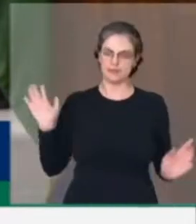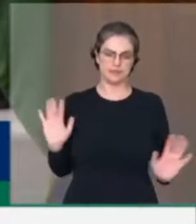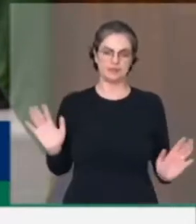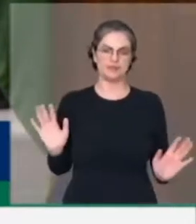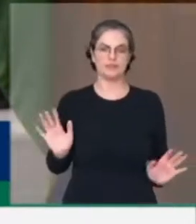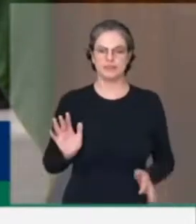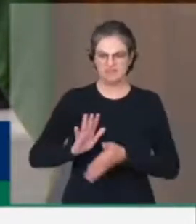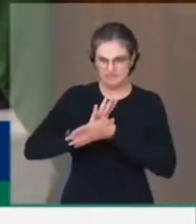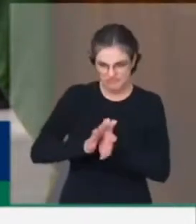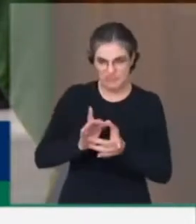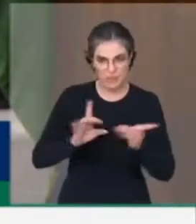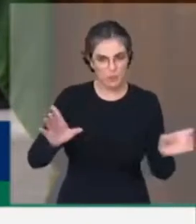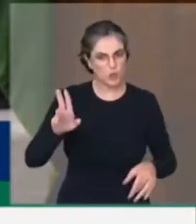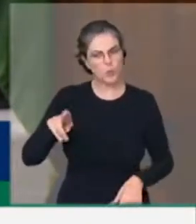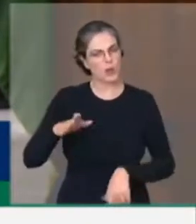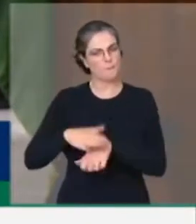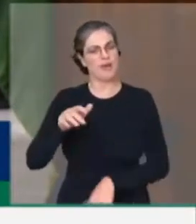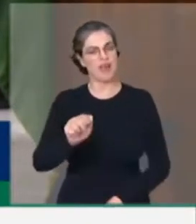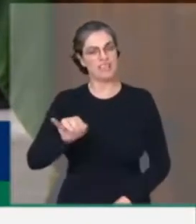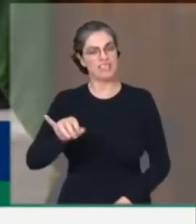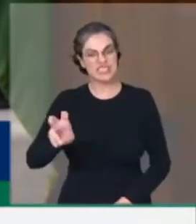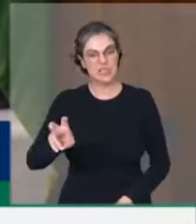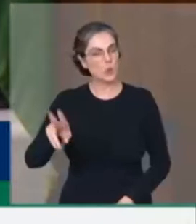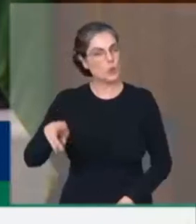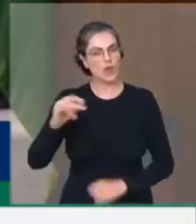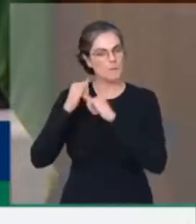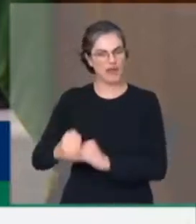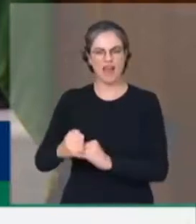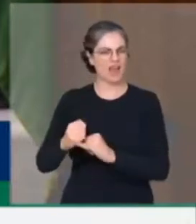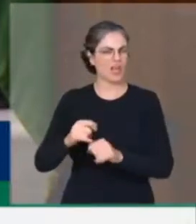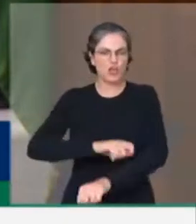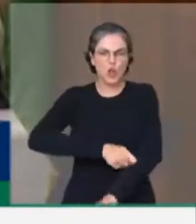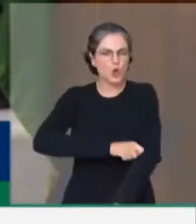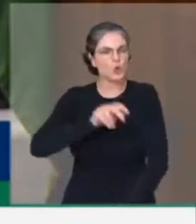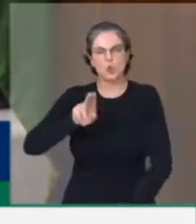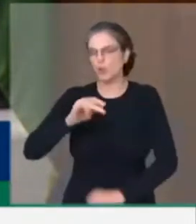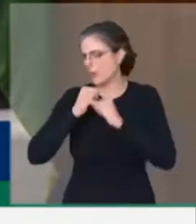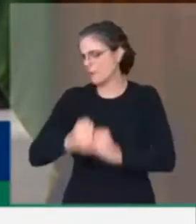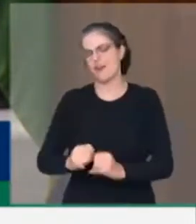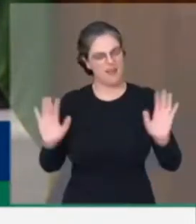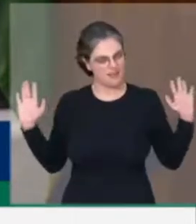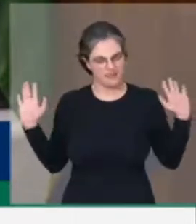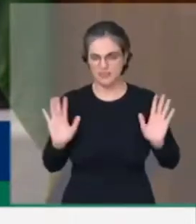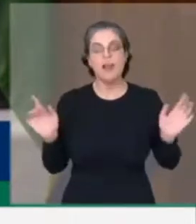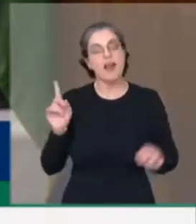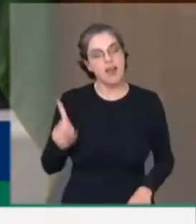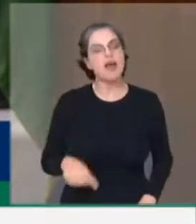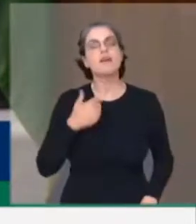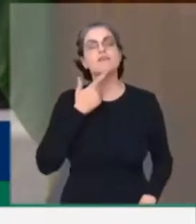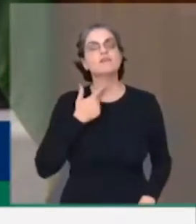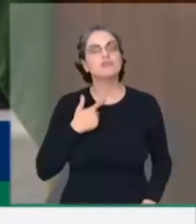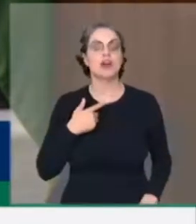democracia nunca mais, aysenco nunca mais, tortura nunca mais. Este é o recado que o Brasil